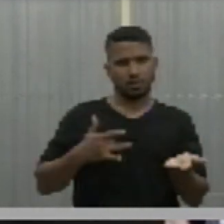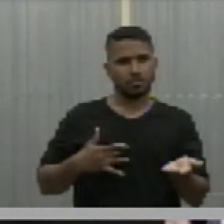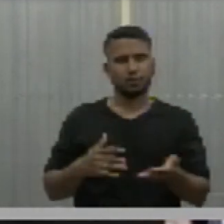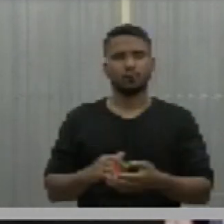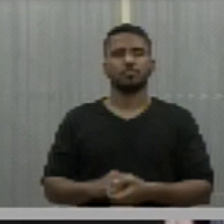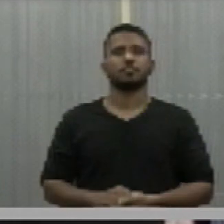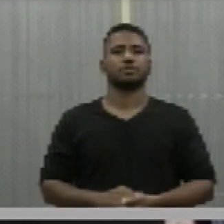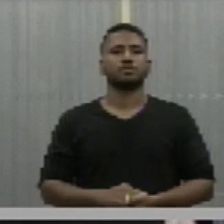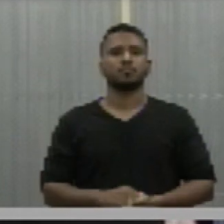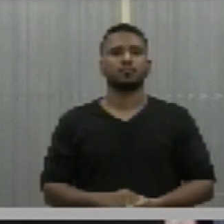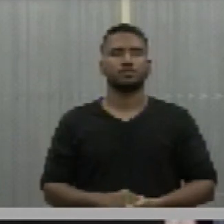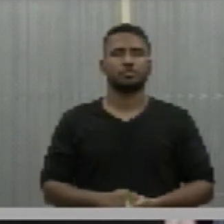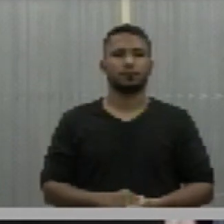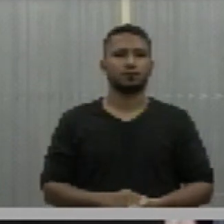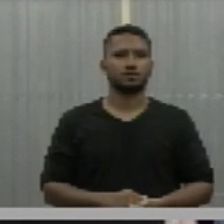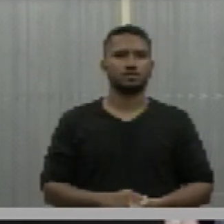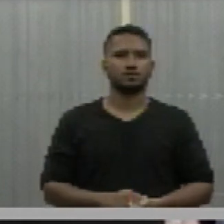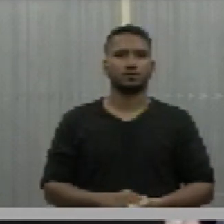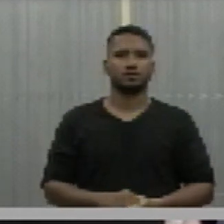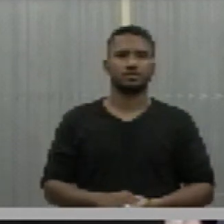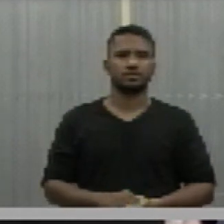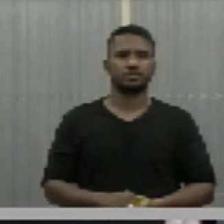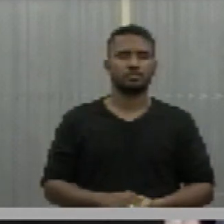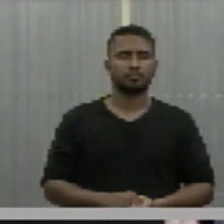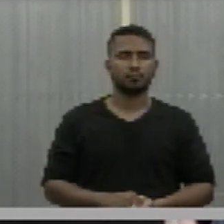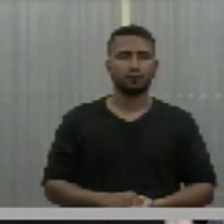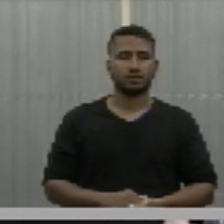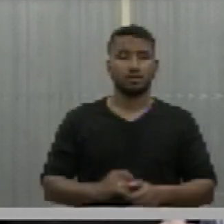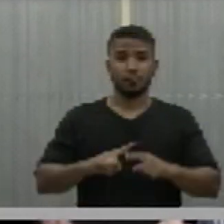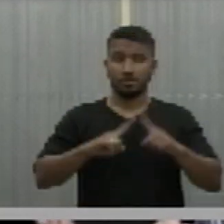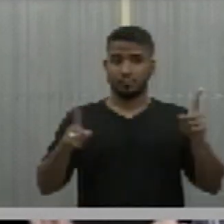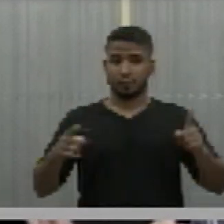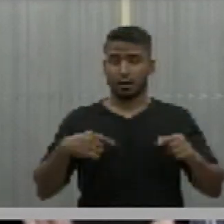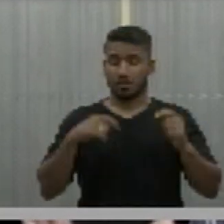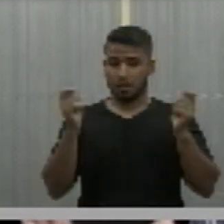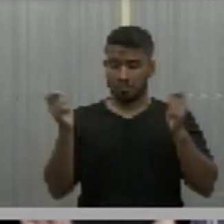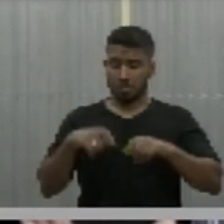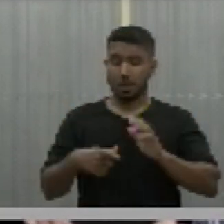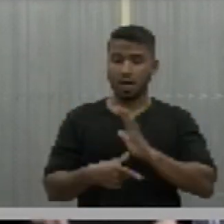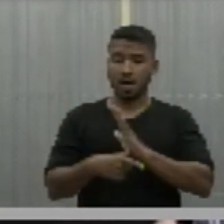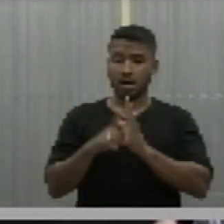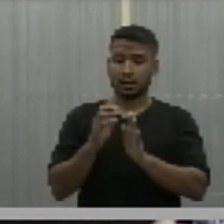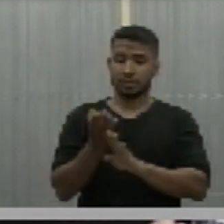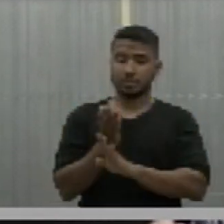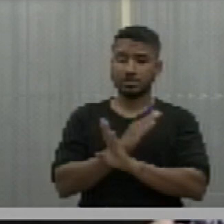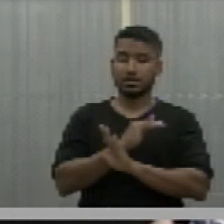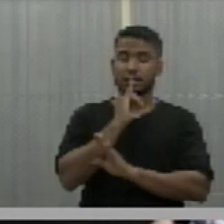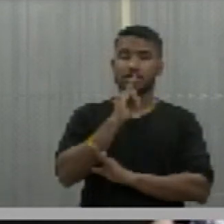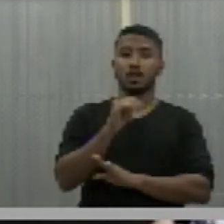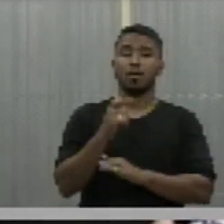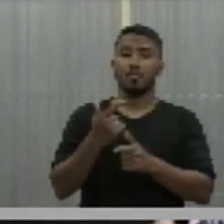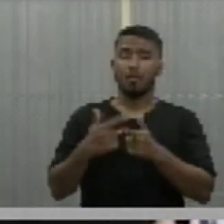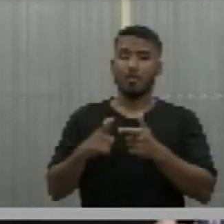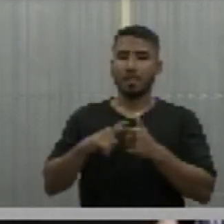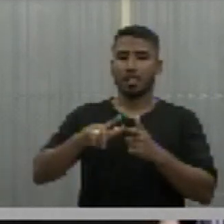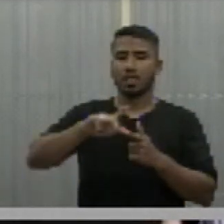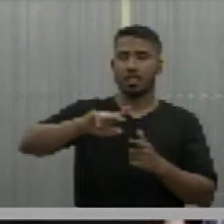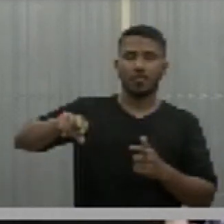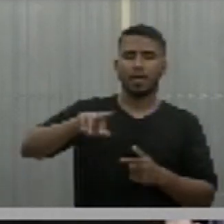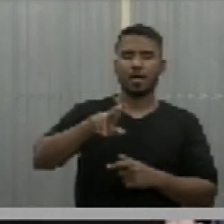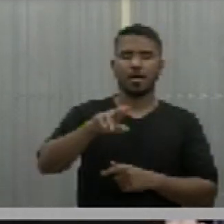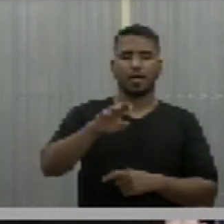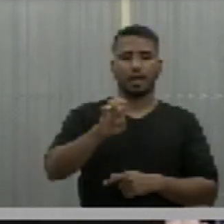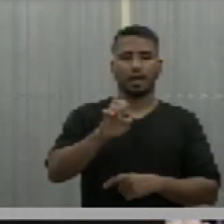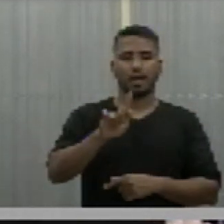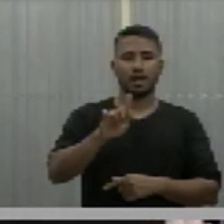alta complexidade de serviço de urgência e emergência. mas eu posso aqui antecipar que o problema não é a regulação, a